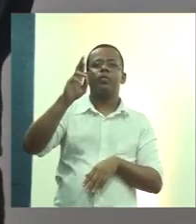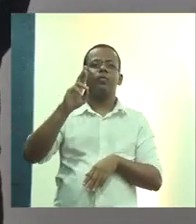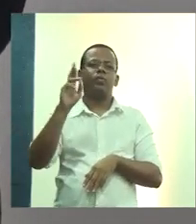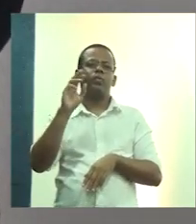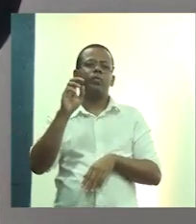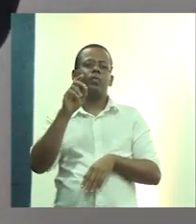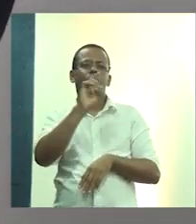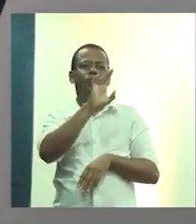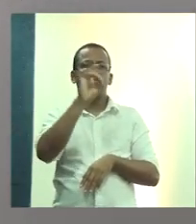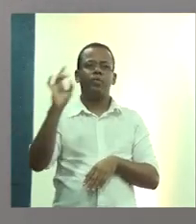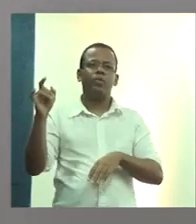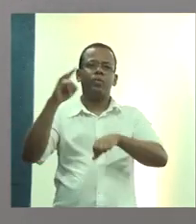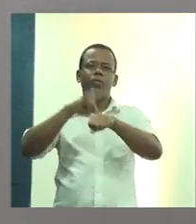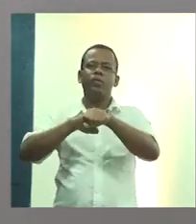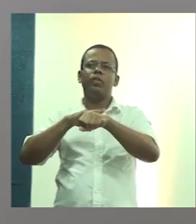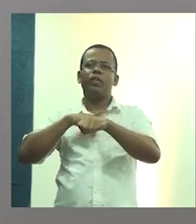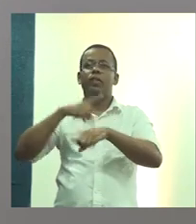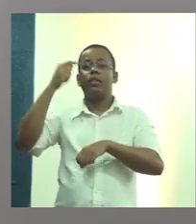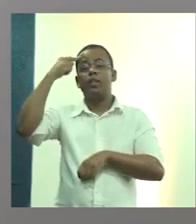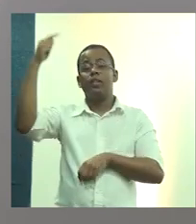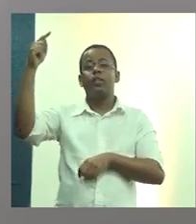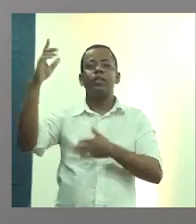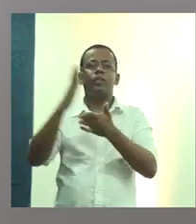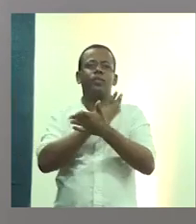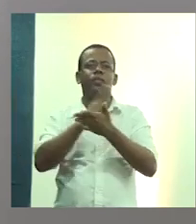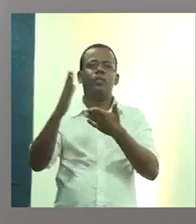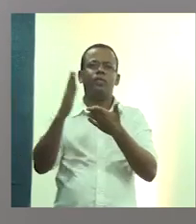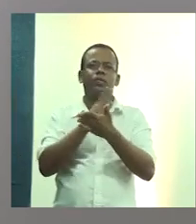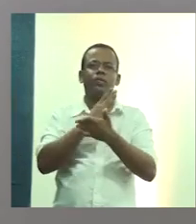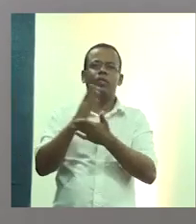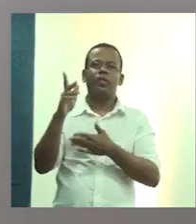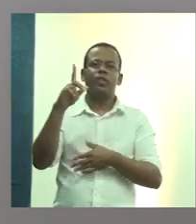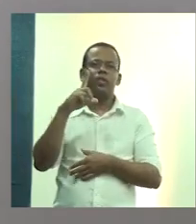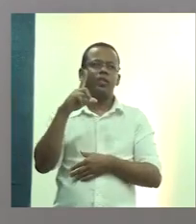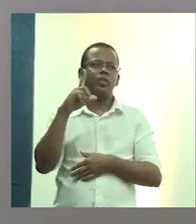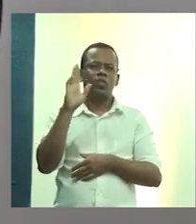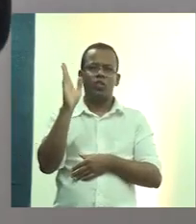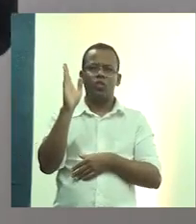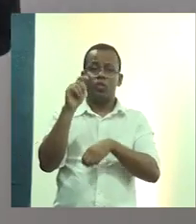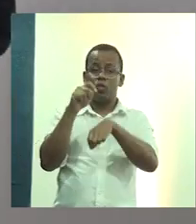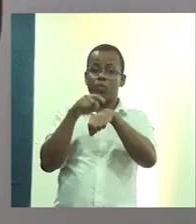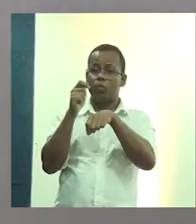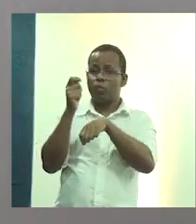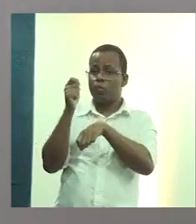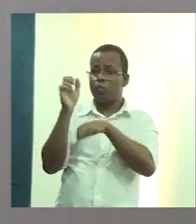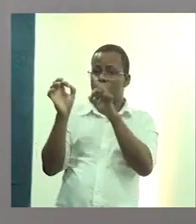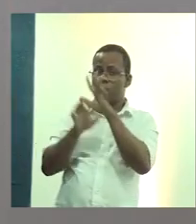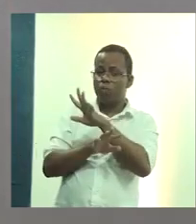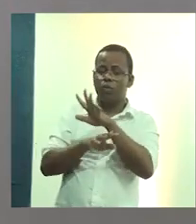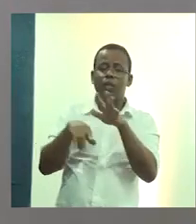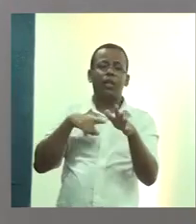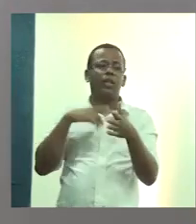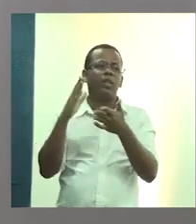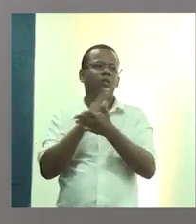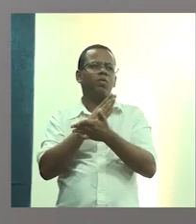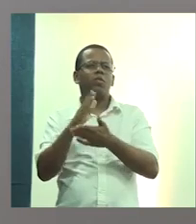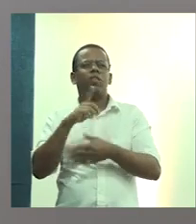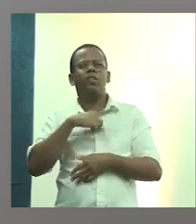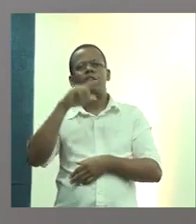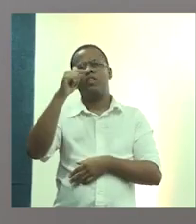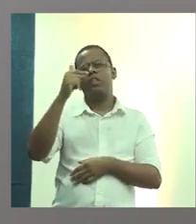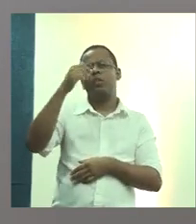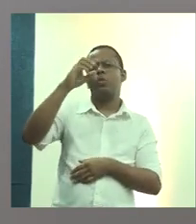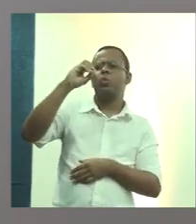assim para ter uma ideia. Alguns custam... Já estamos terminando. Alguns custam R$.000 ou R$.000, outros